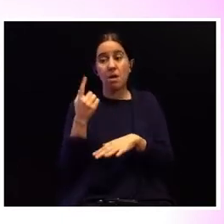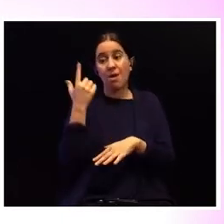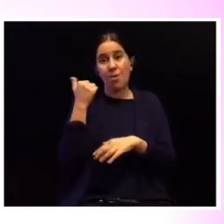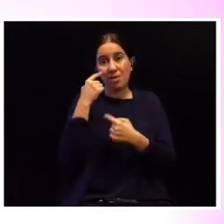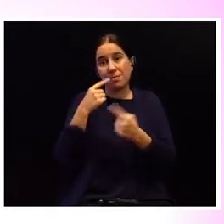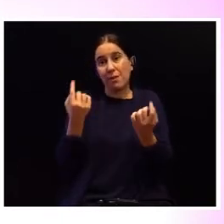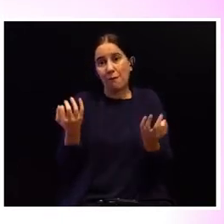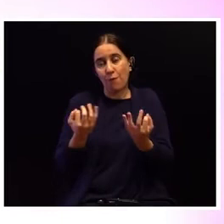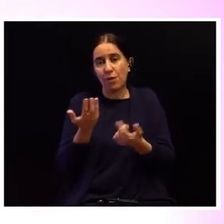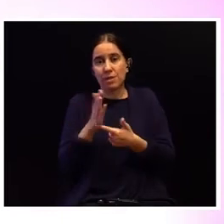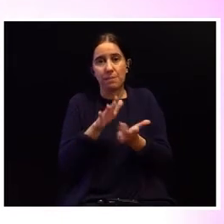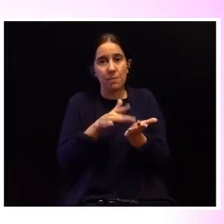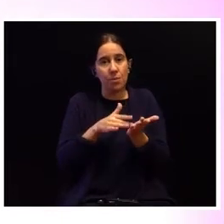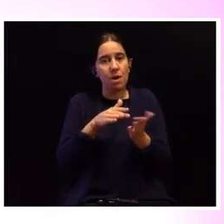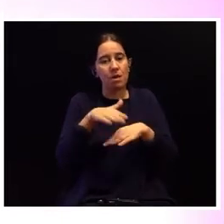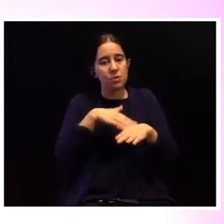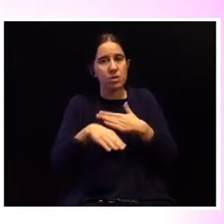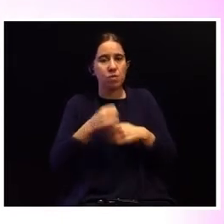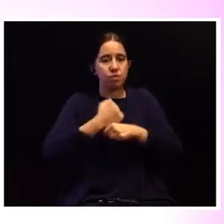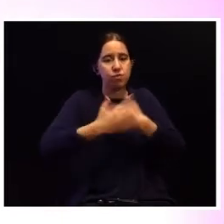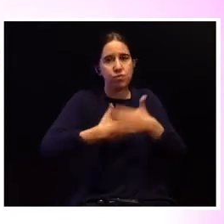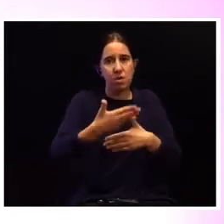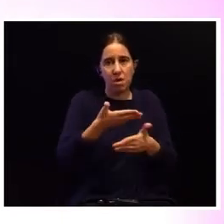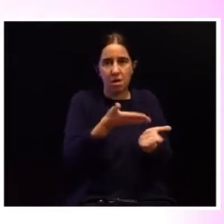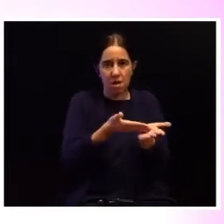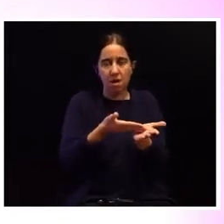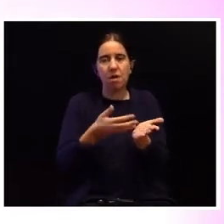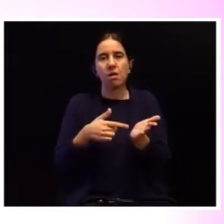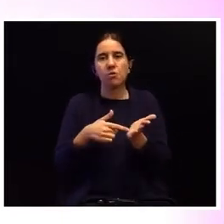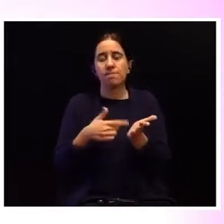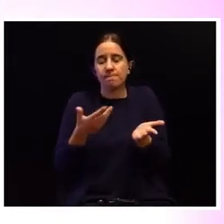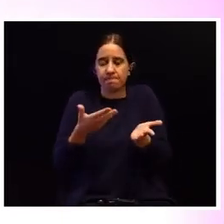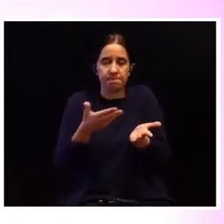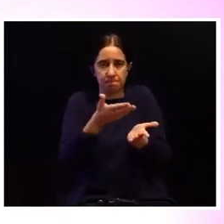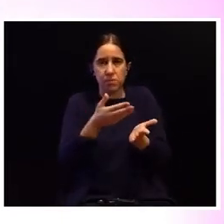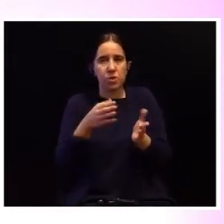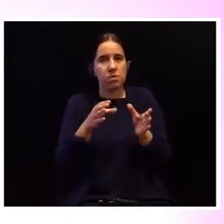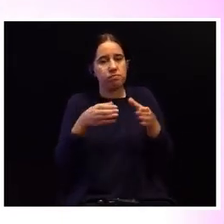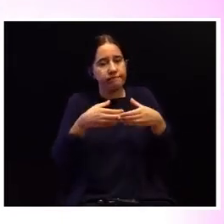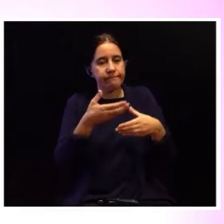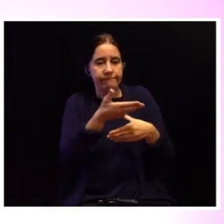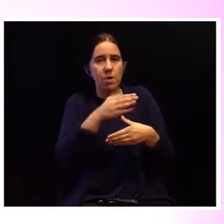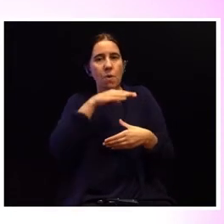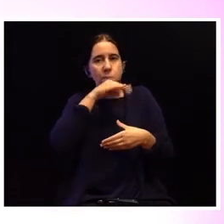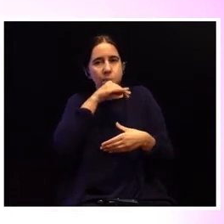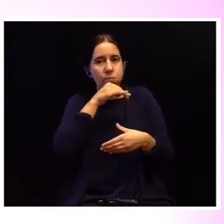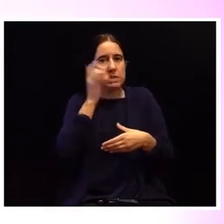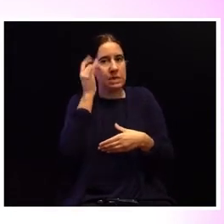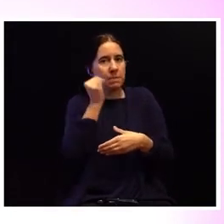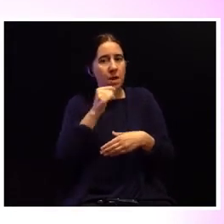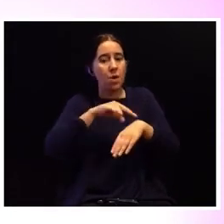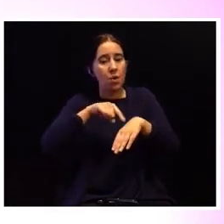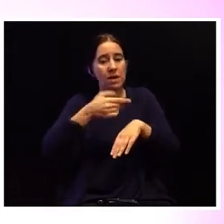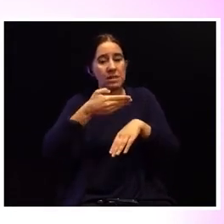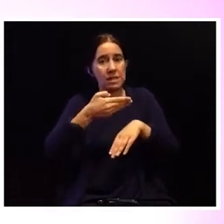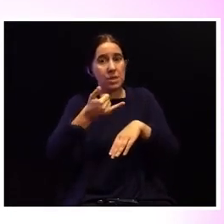apresentados como o manual de atuação funcional a adotar pelos órgãos de polícia criminal nas 72 horas